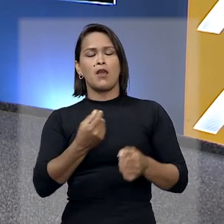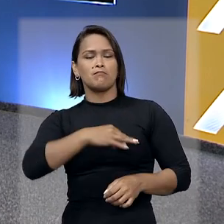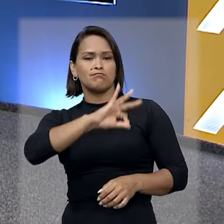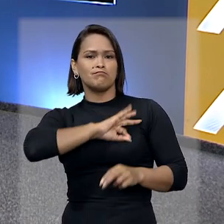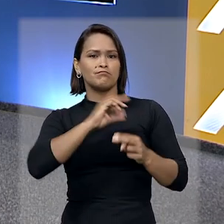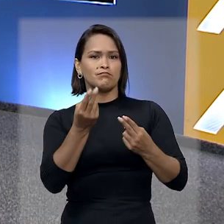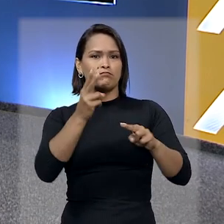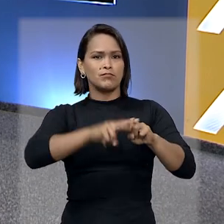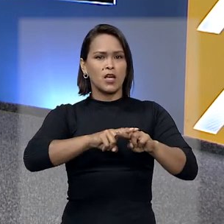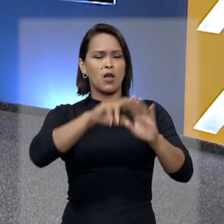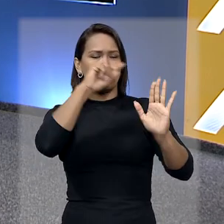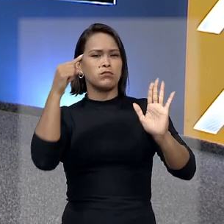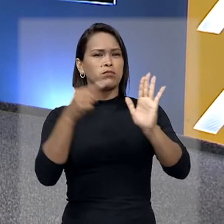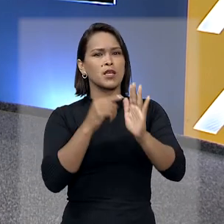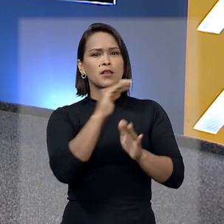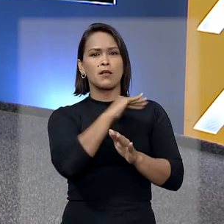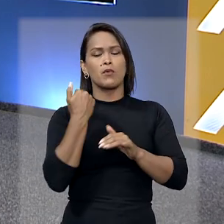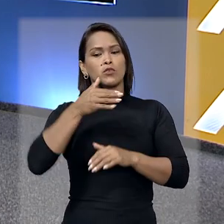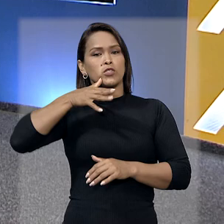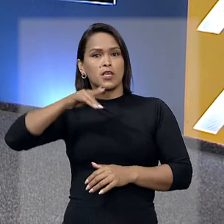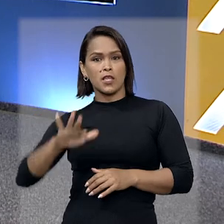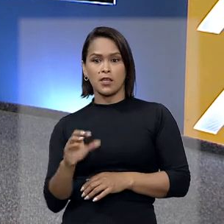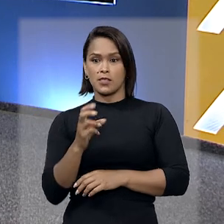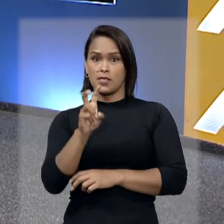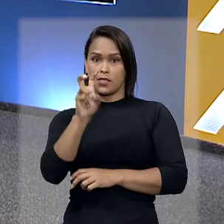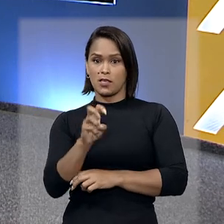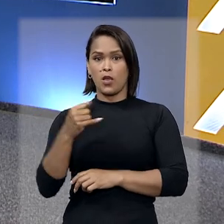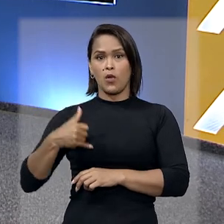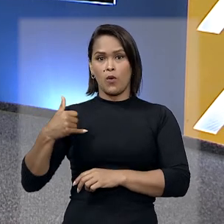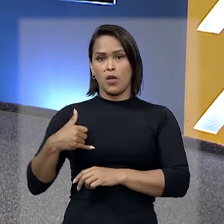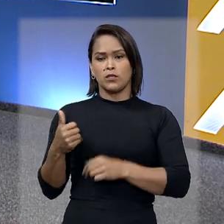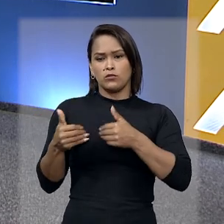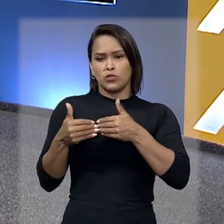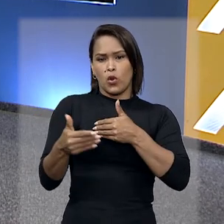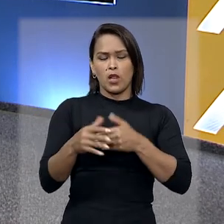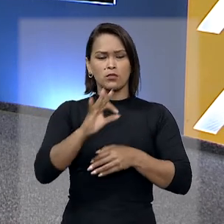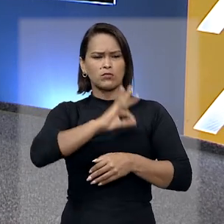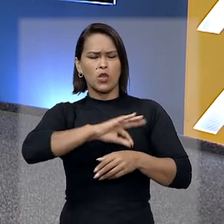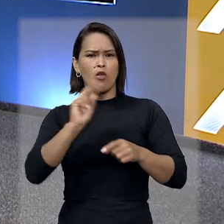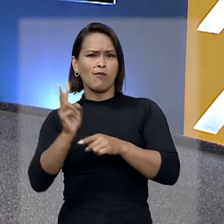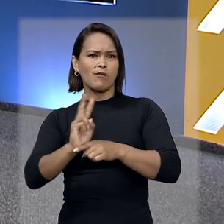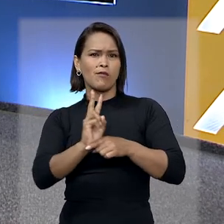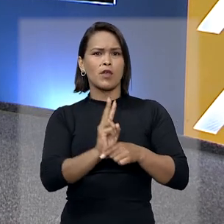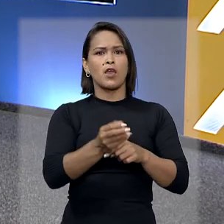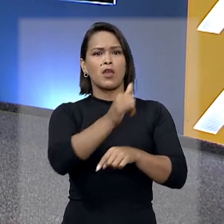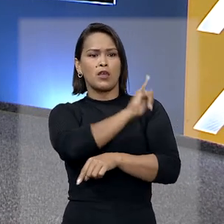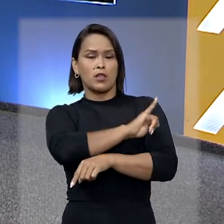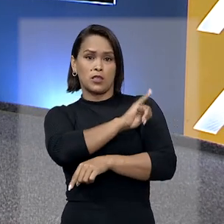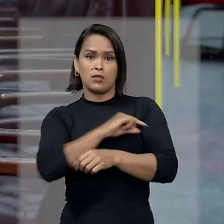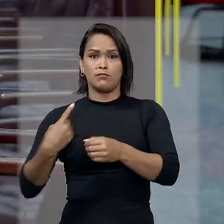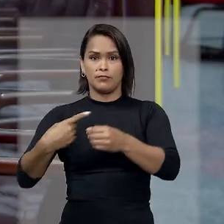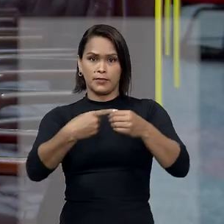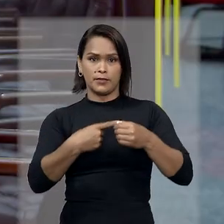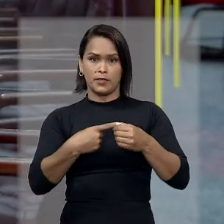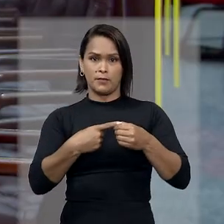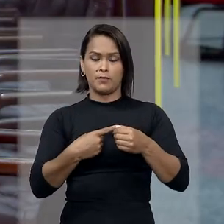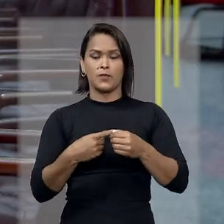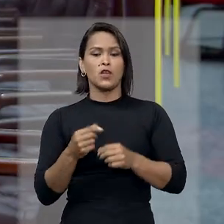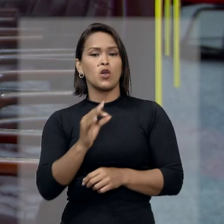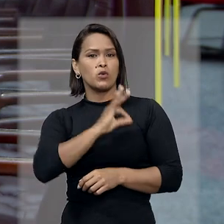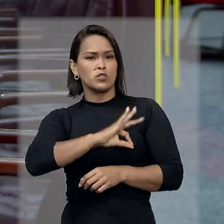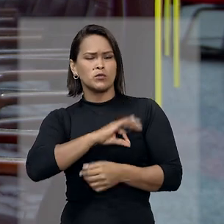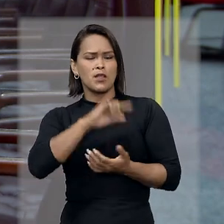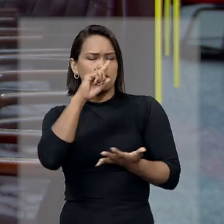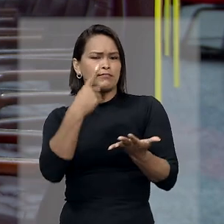militar acusado pela morte de criança de 5 anos durante patrulhamento em Niterói, no Rio de Janeiro. Os policiais